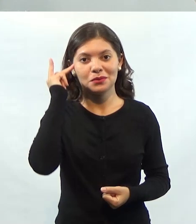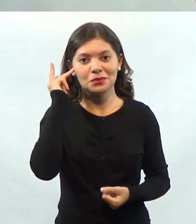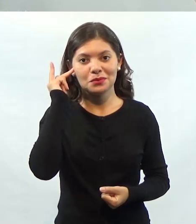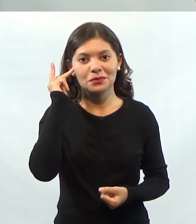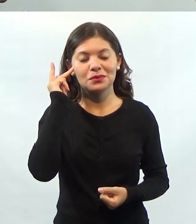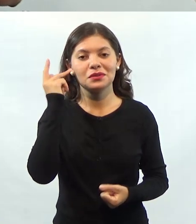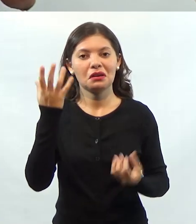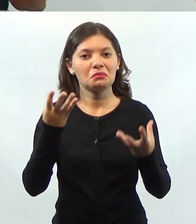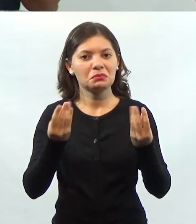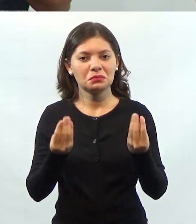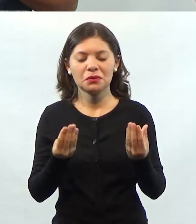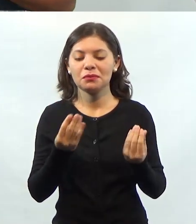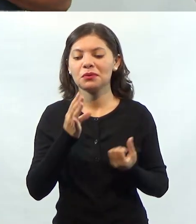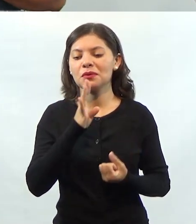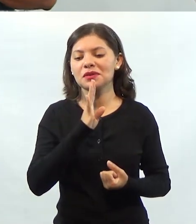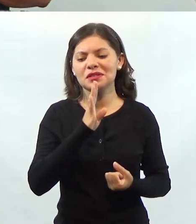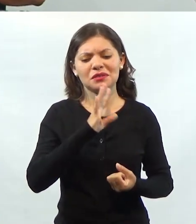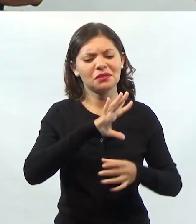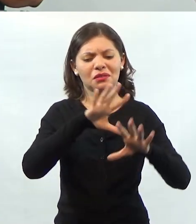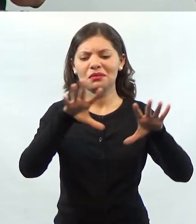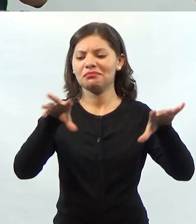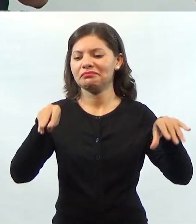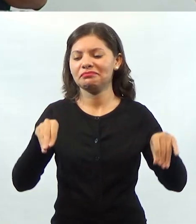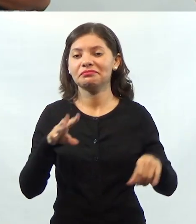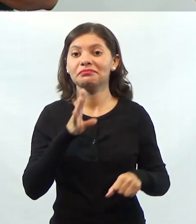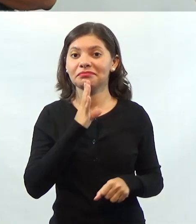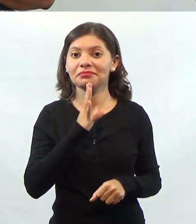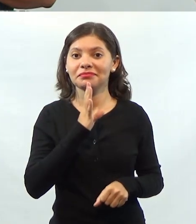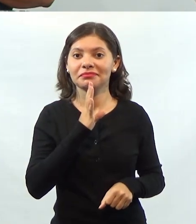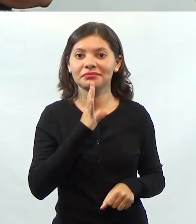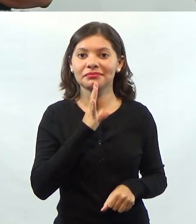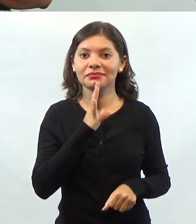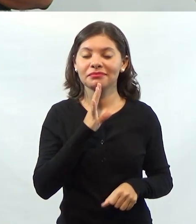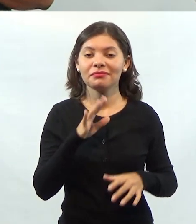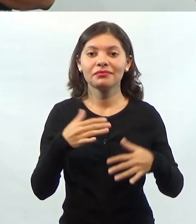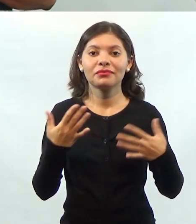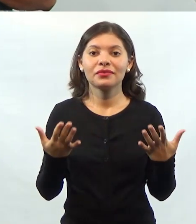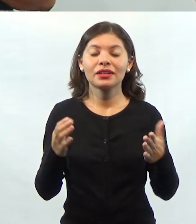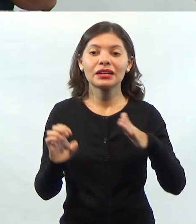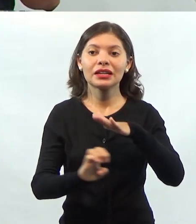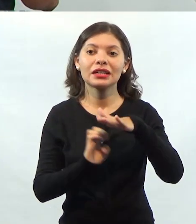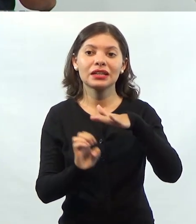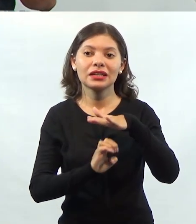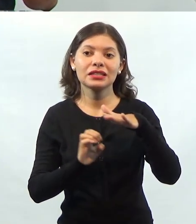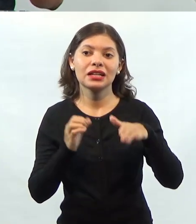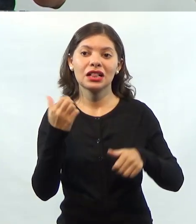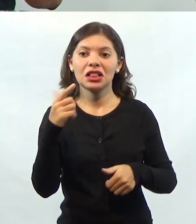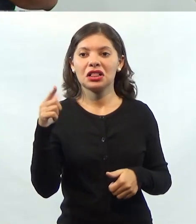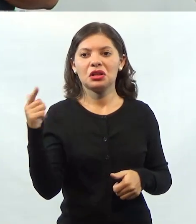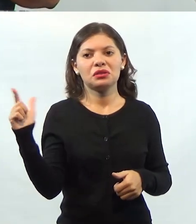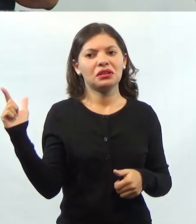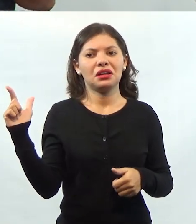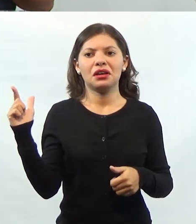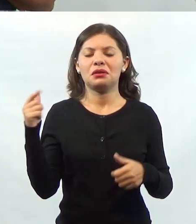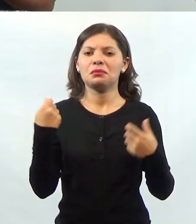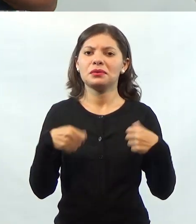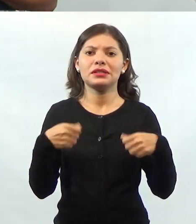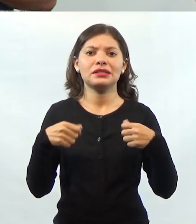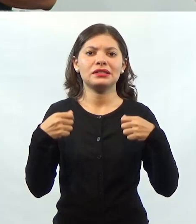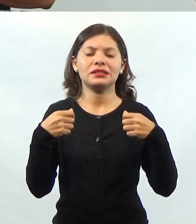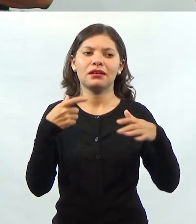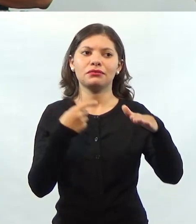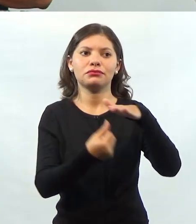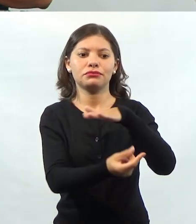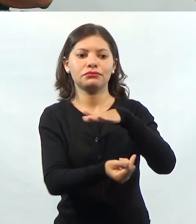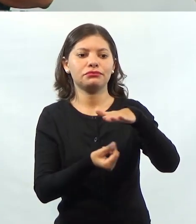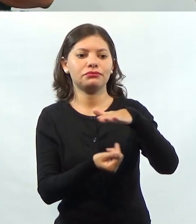então como ele é muito conhecido pelo mercado, praticamente todo mundo já conhece ele, então a empresa não tem essa necessidade de investir